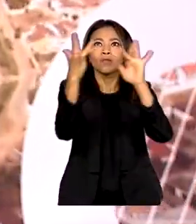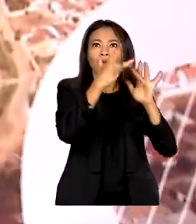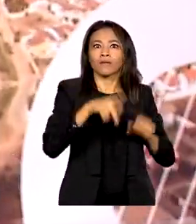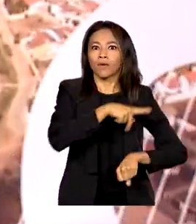Brasil com o mundo.